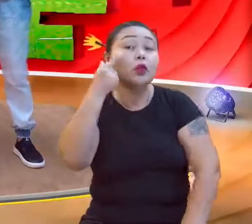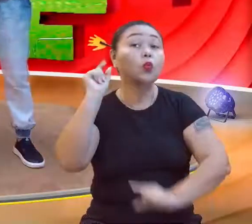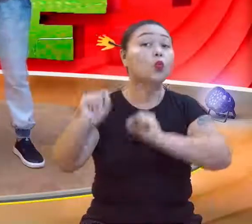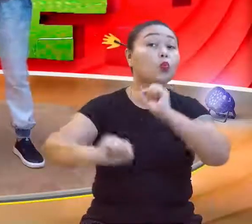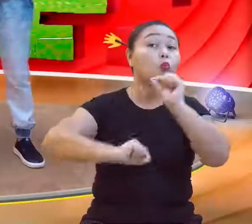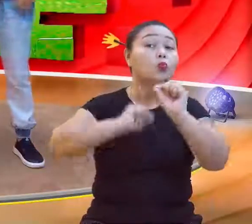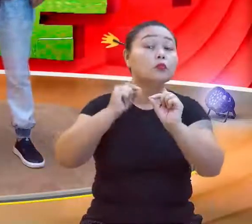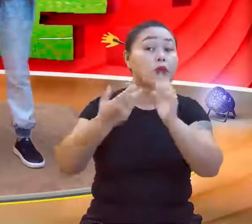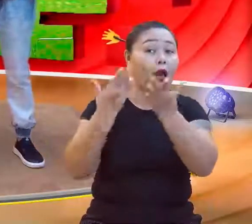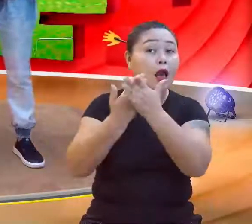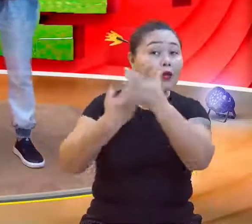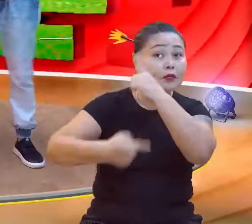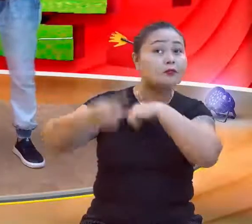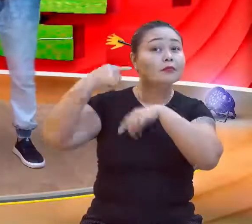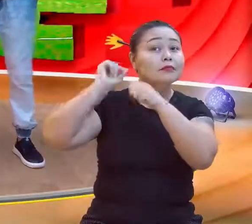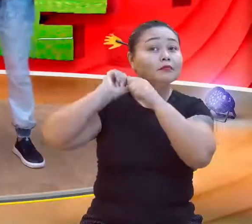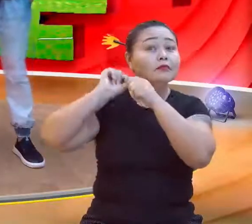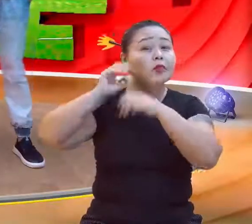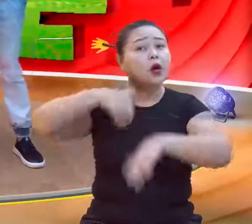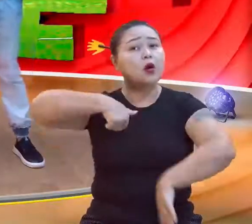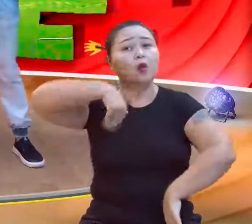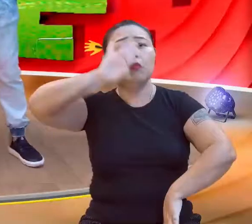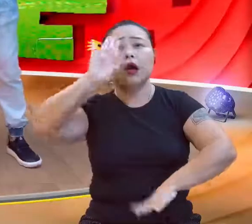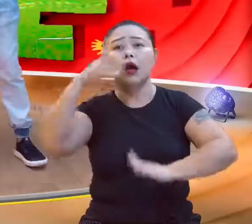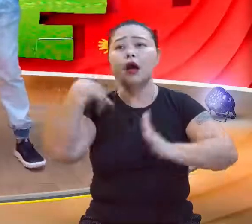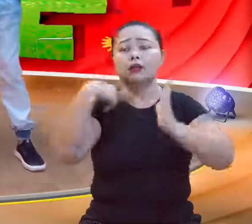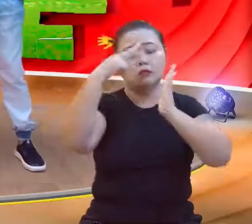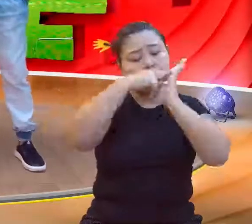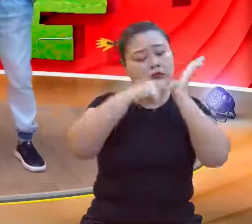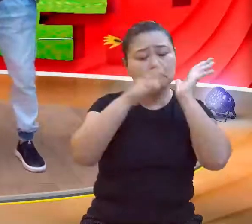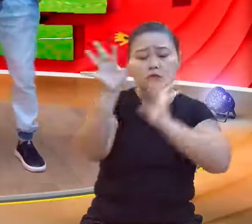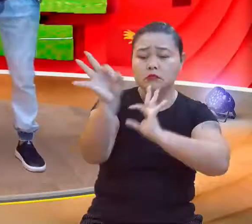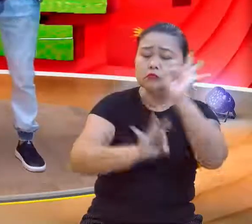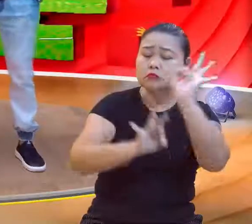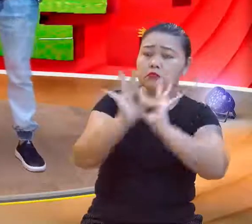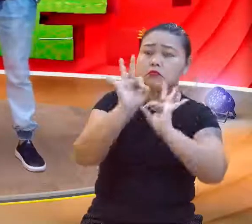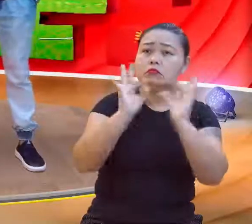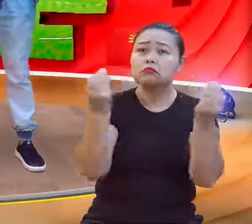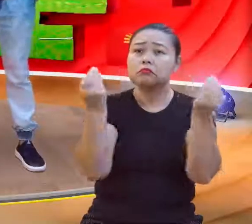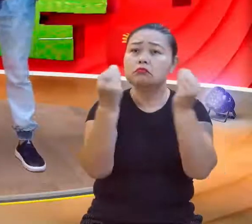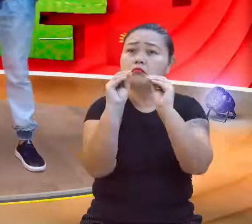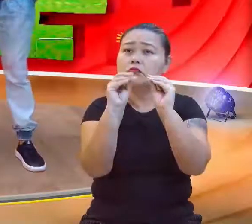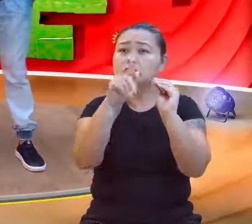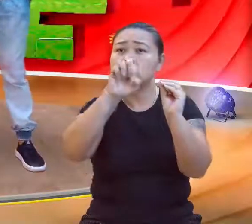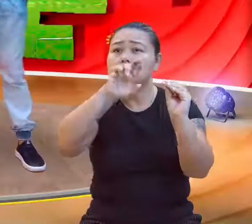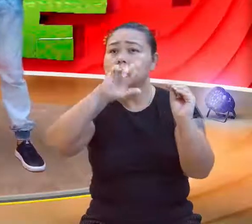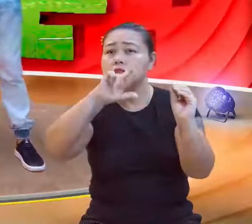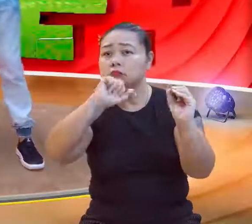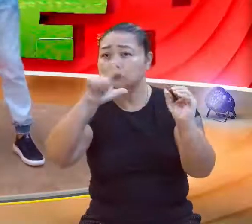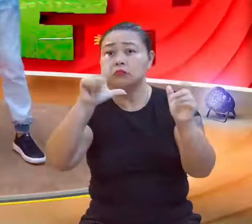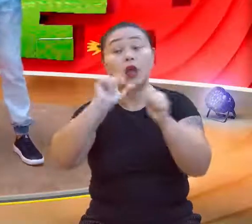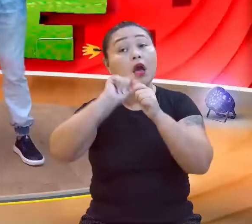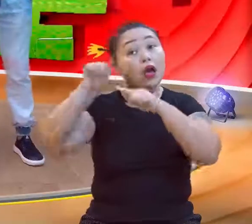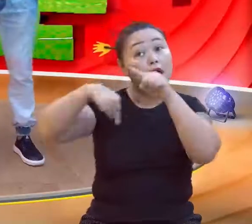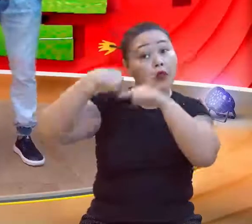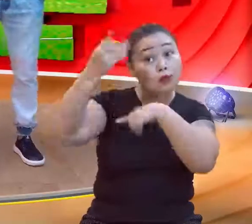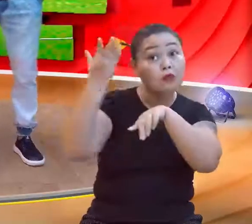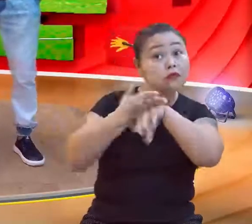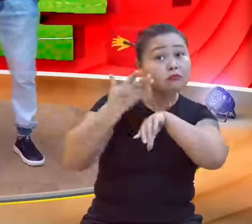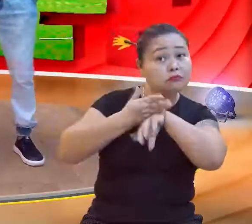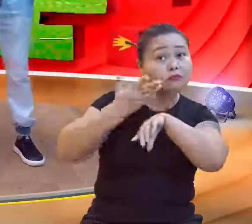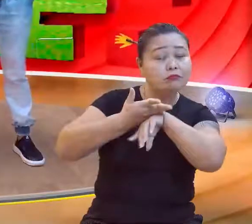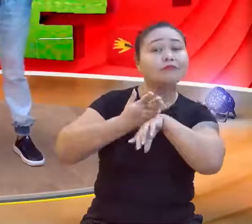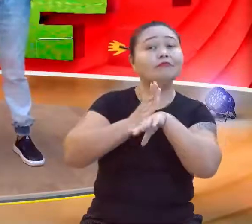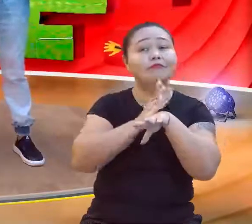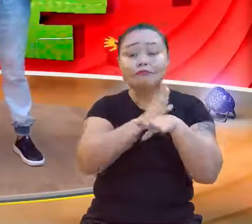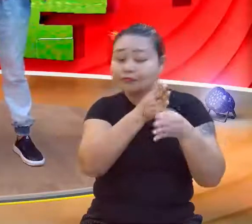algumas situações, né? Com mais lei de formação, com mais termo geral. Cada sequência tem o seu e a gente vai praticar nessa linha aí,